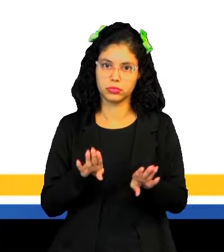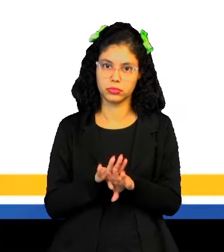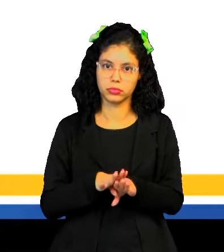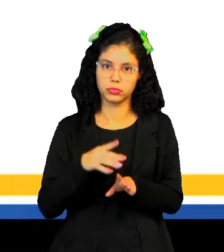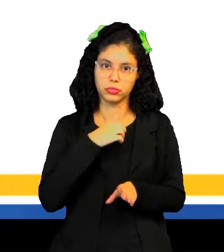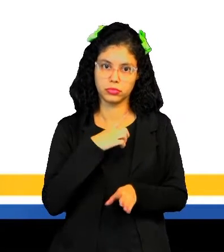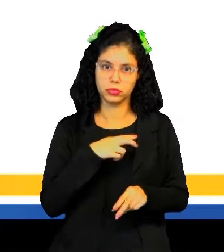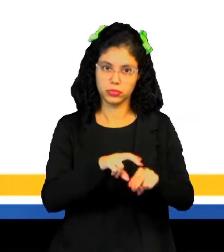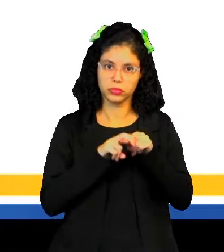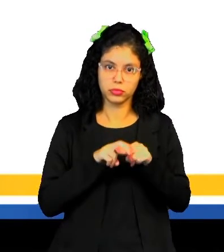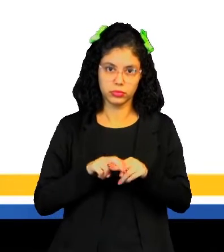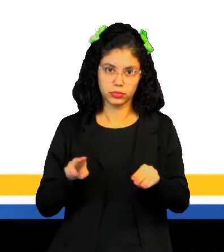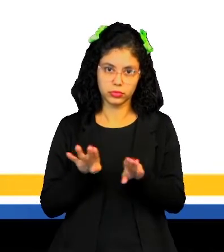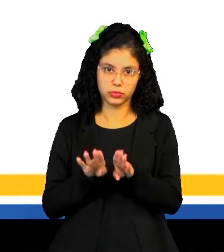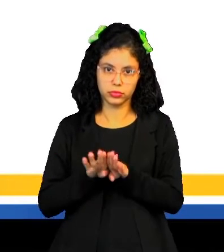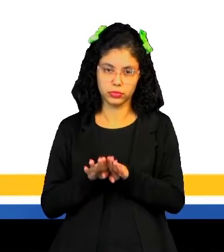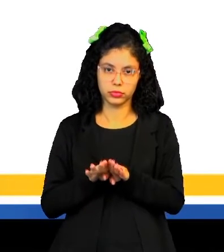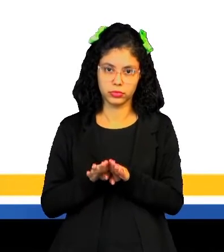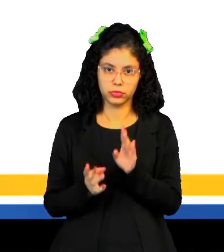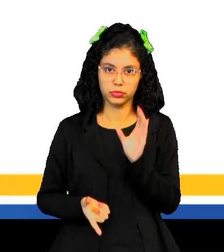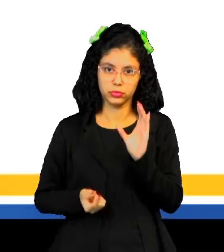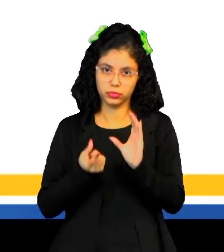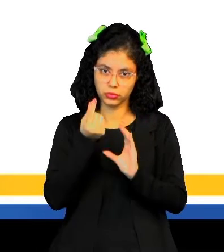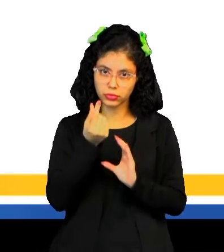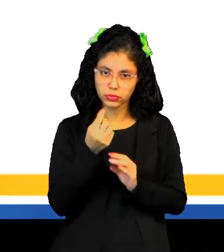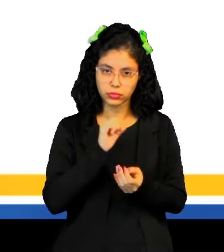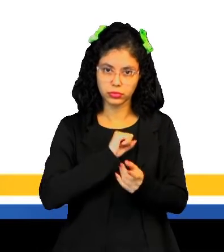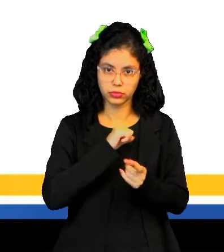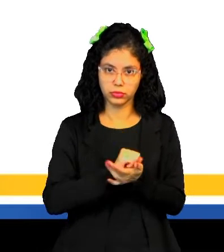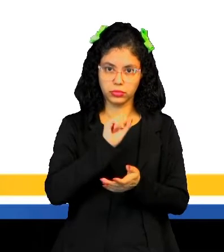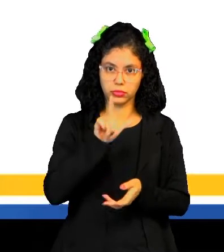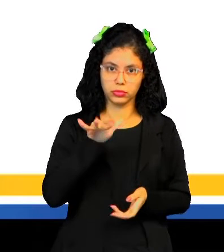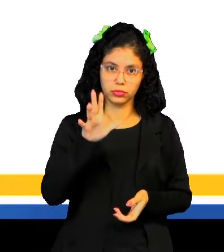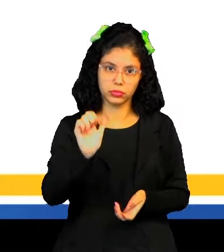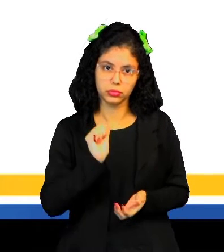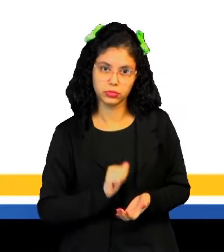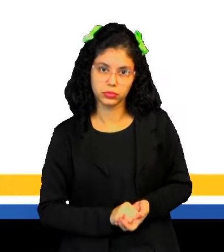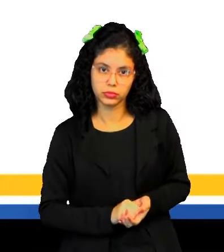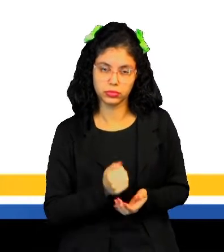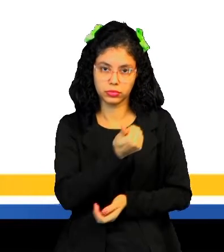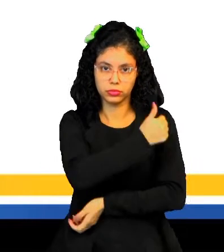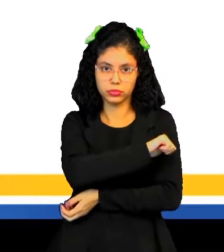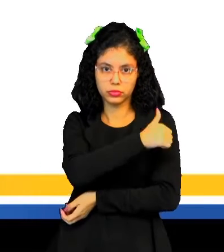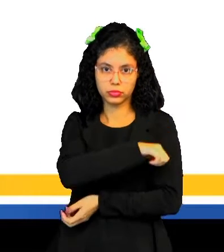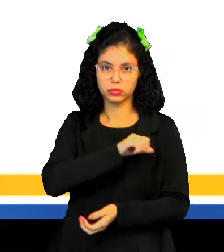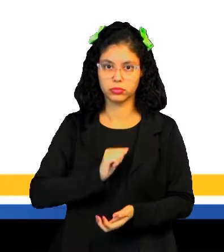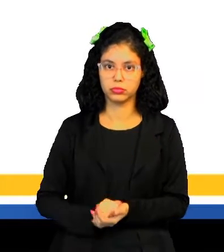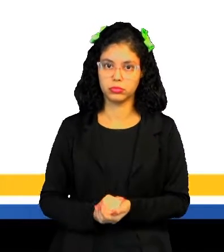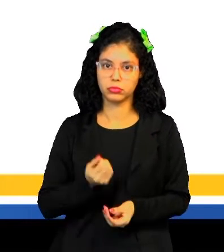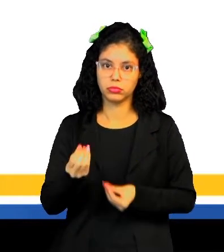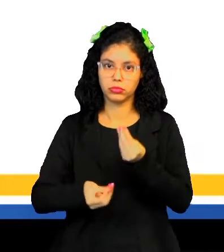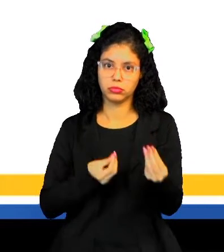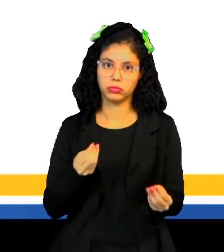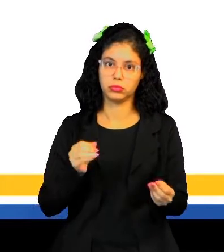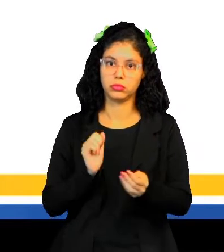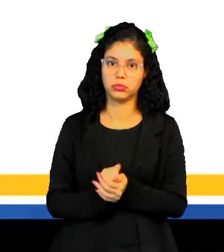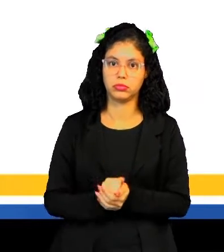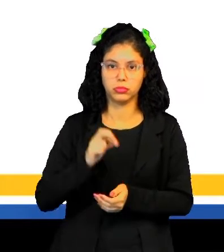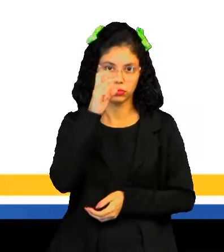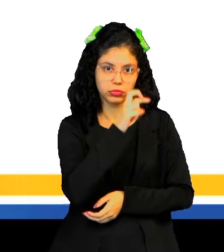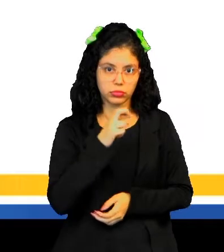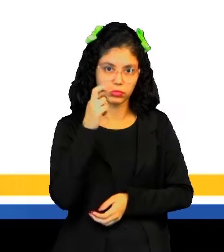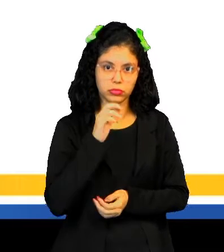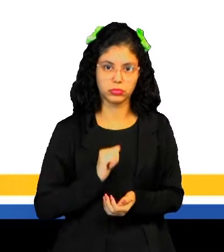Por isso, aconteceu a transferência da capital colonial de Salvador, São Salvador, para o Rio de Janeiro, de modo a assegurar a